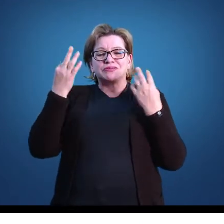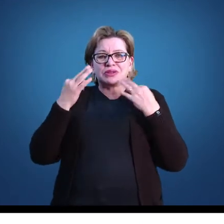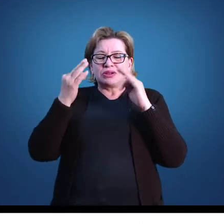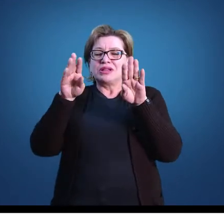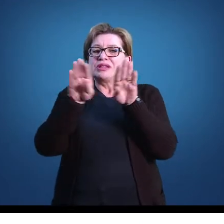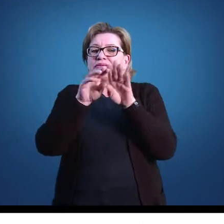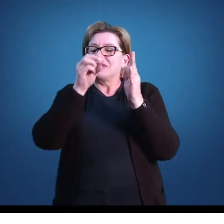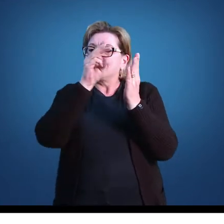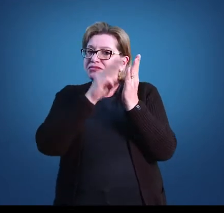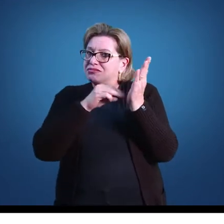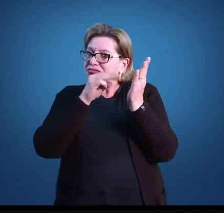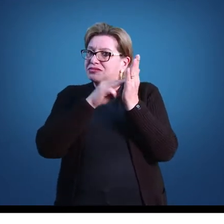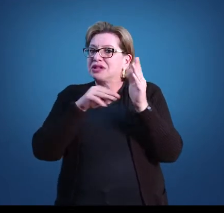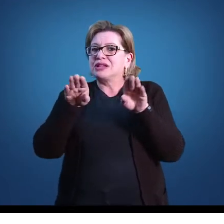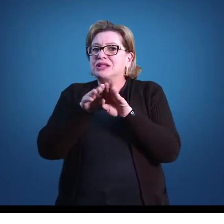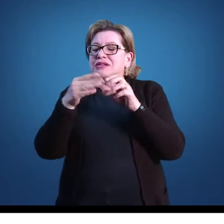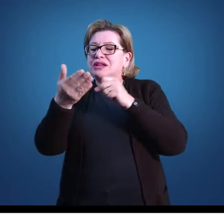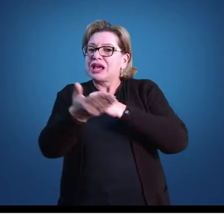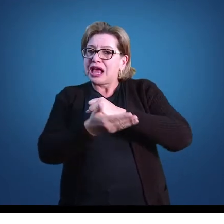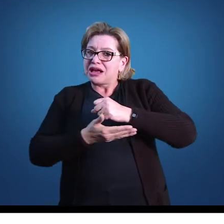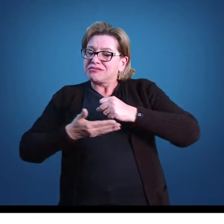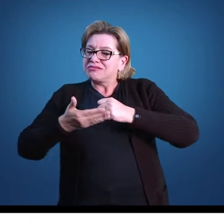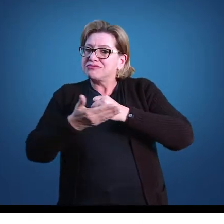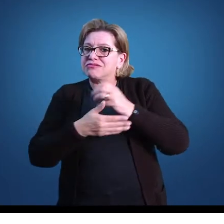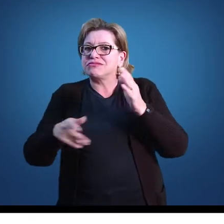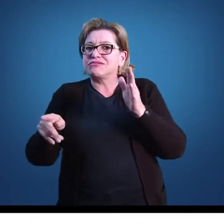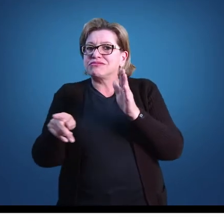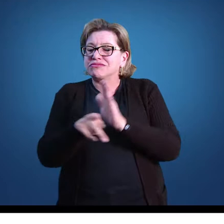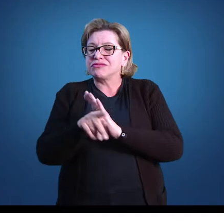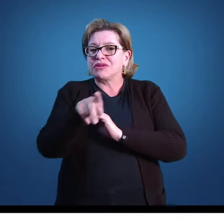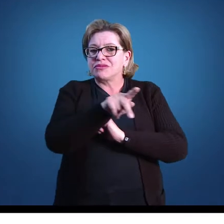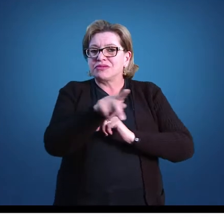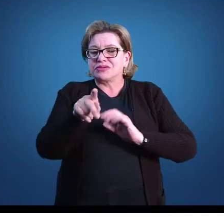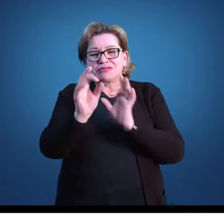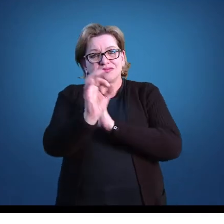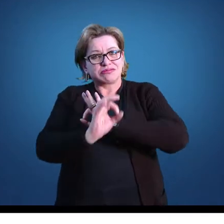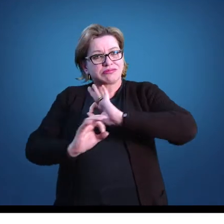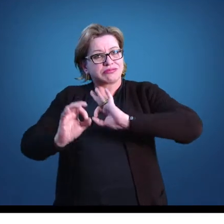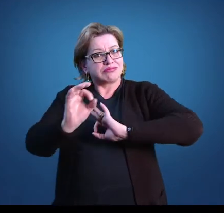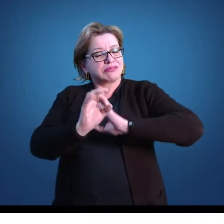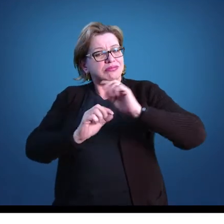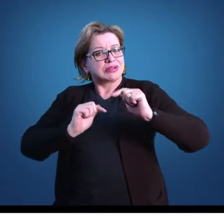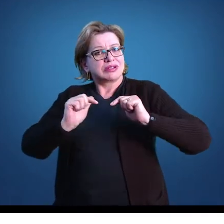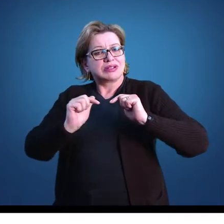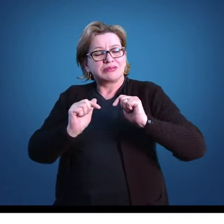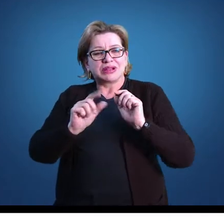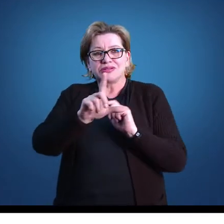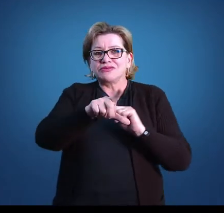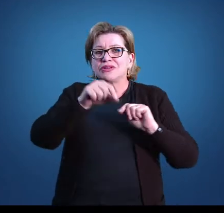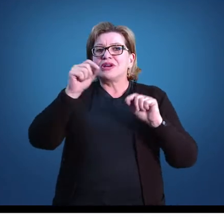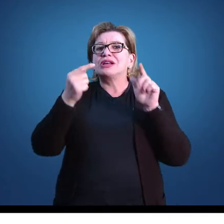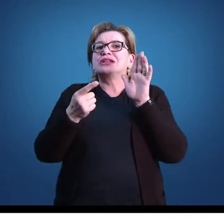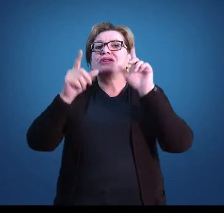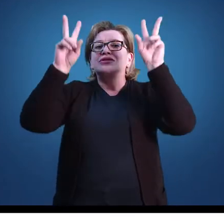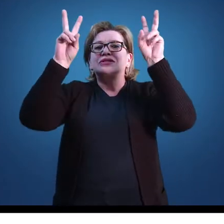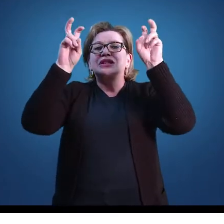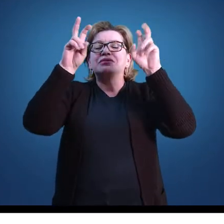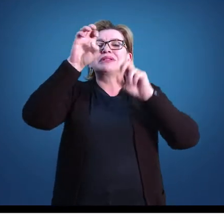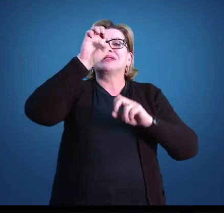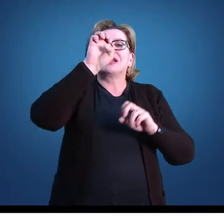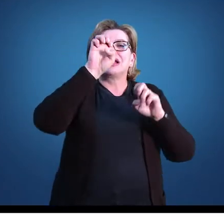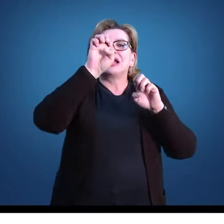assim como os fundamentos para a organização do trabalho do professor e define os conteúdos estruturantes, que devem ser